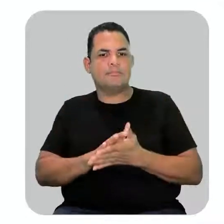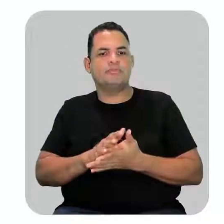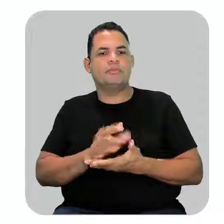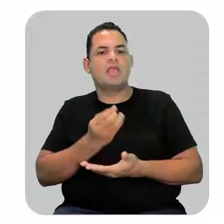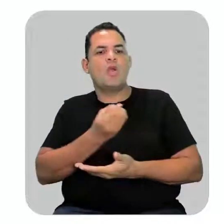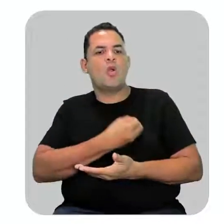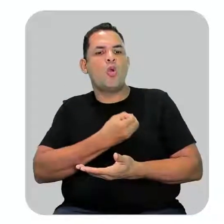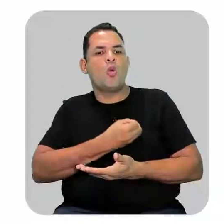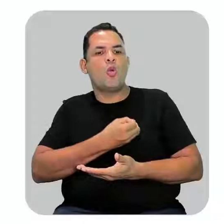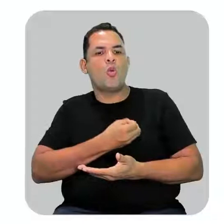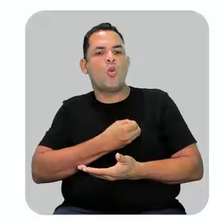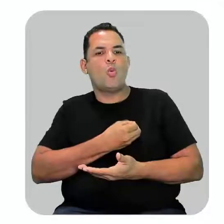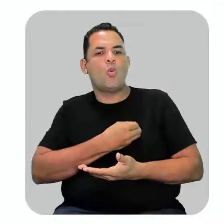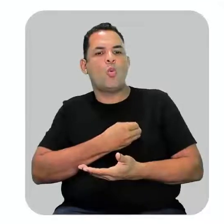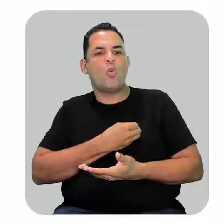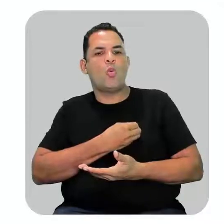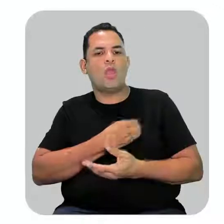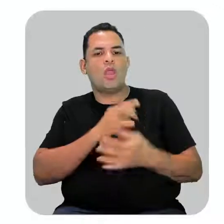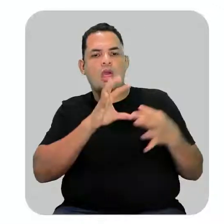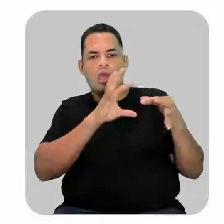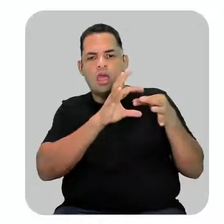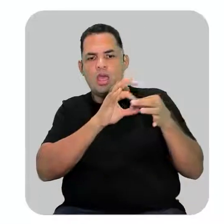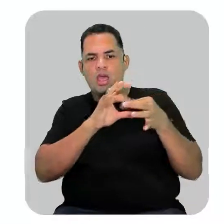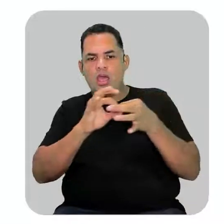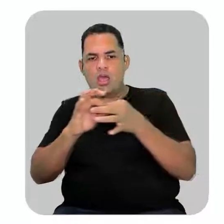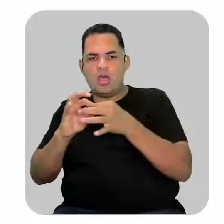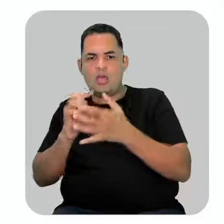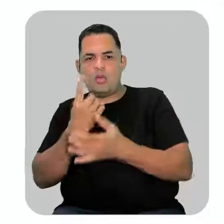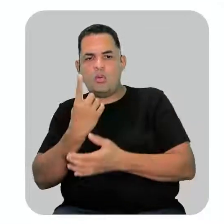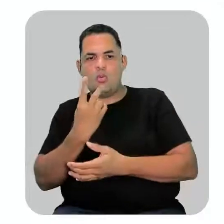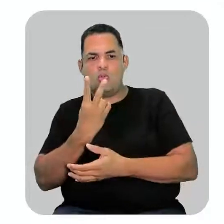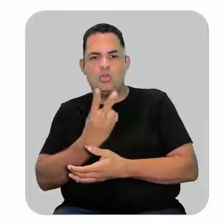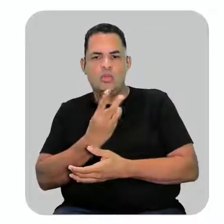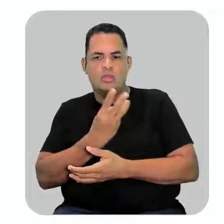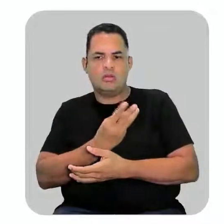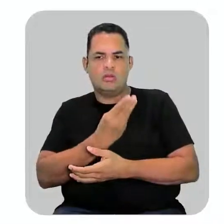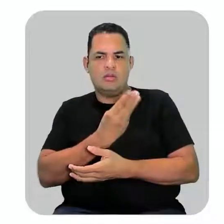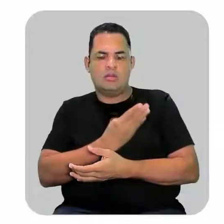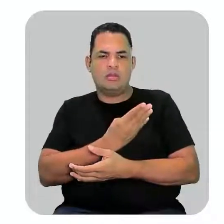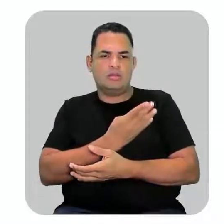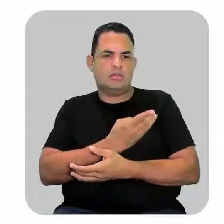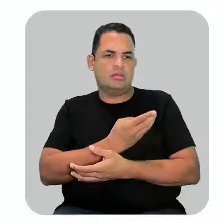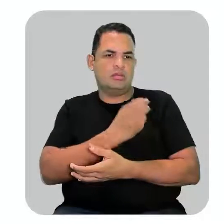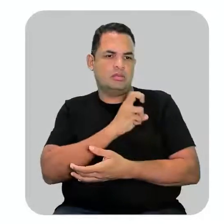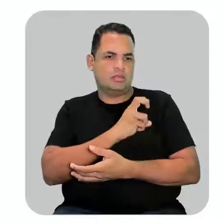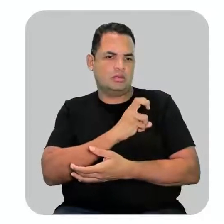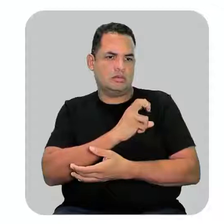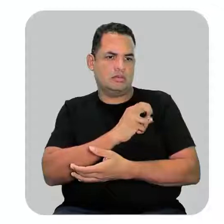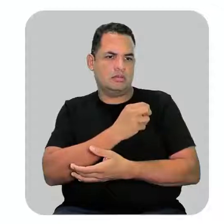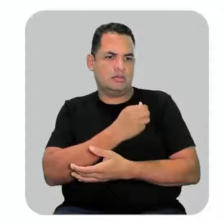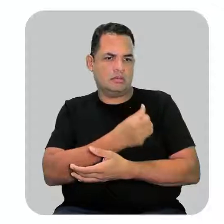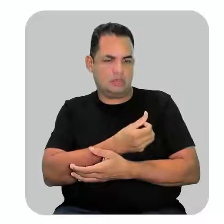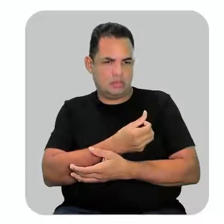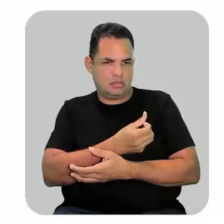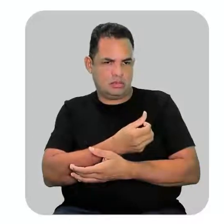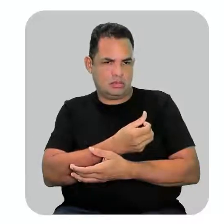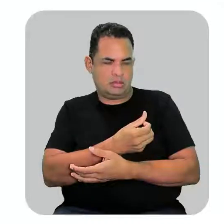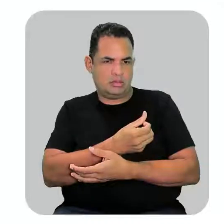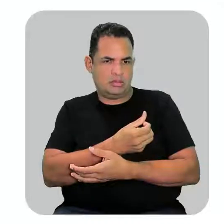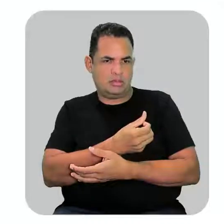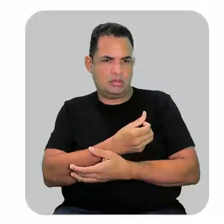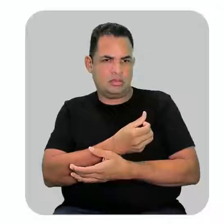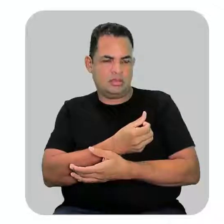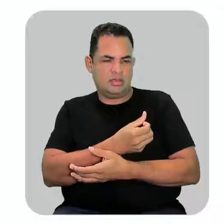vou numerar essa cadeia começando por esse lado vai ficar 1 2 3 4 5 6